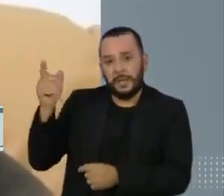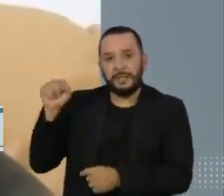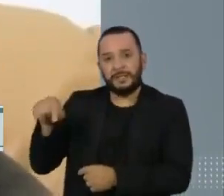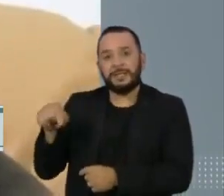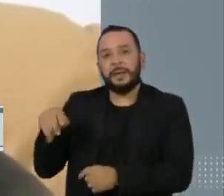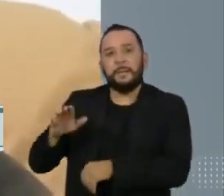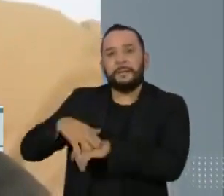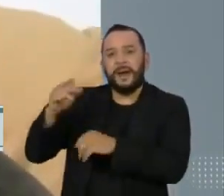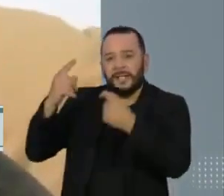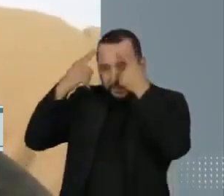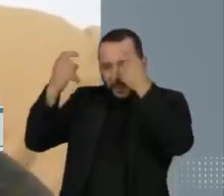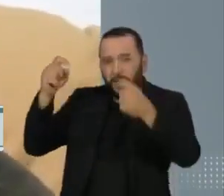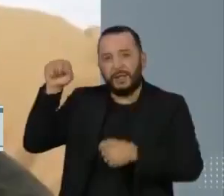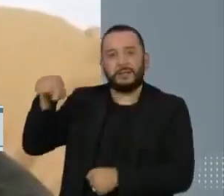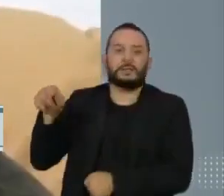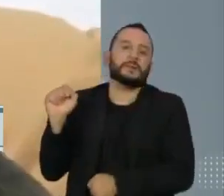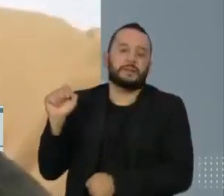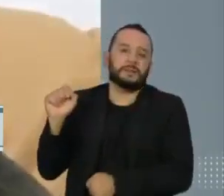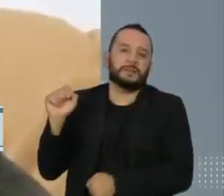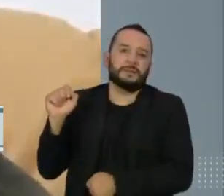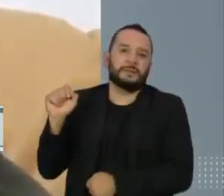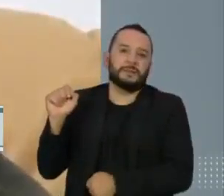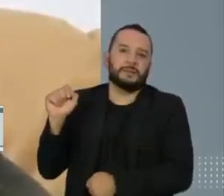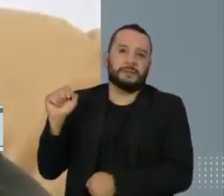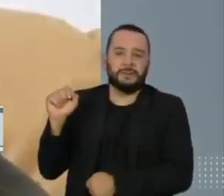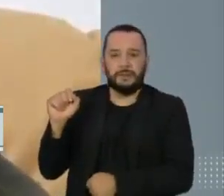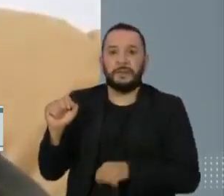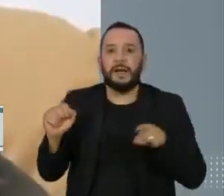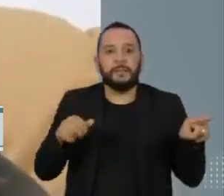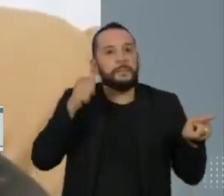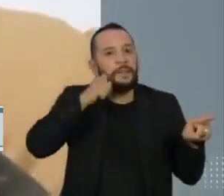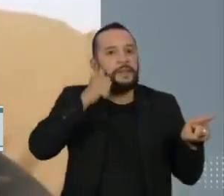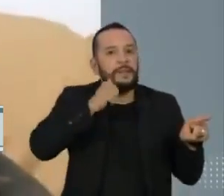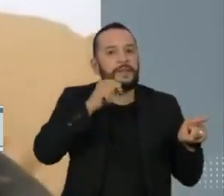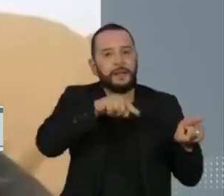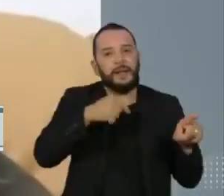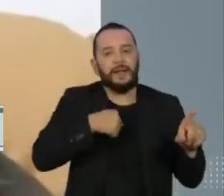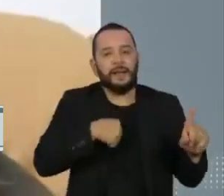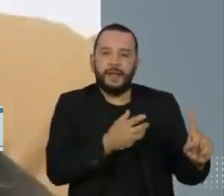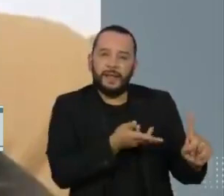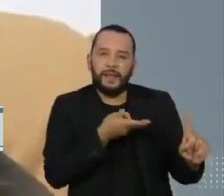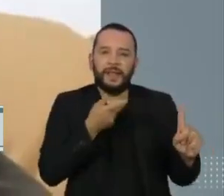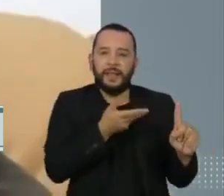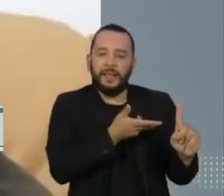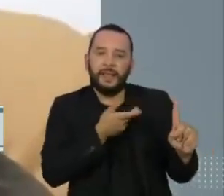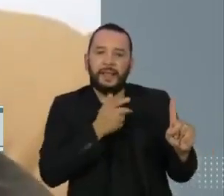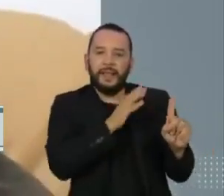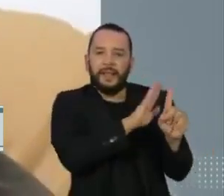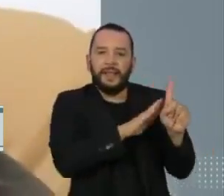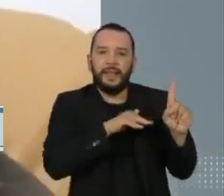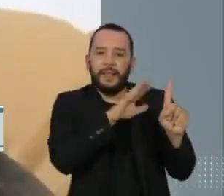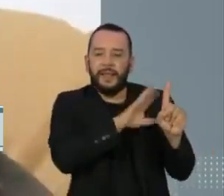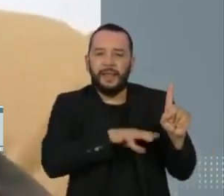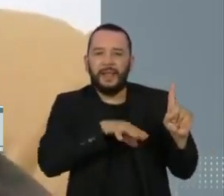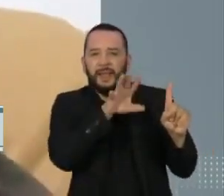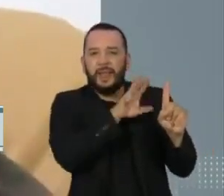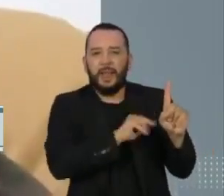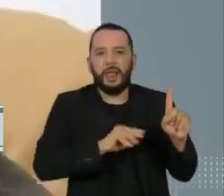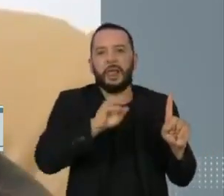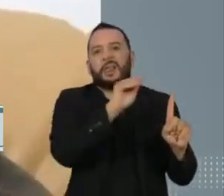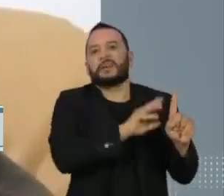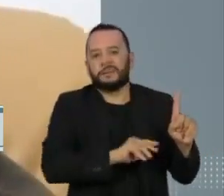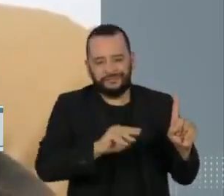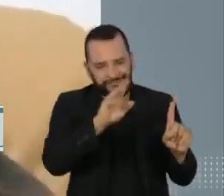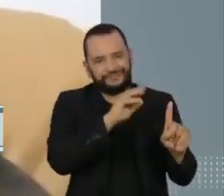violência, infelizmente. Não há na sedução como há com menina. As mulheres ainda são objetos de prazer